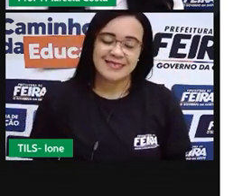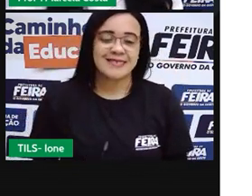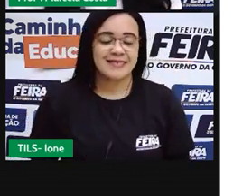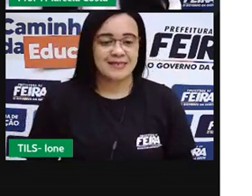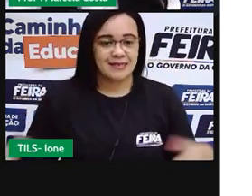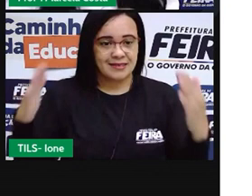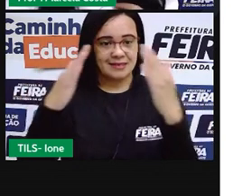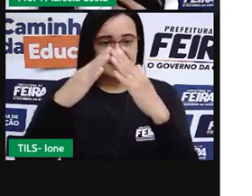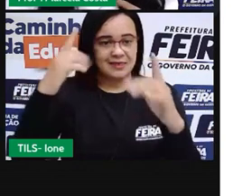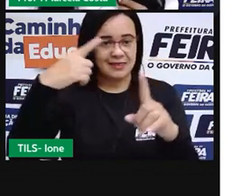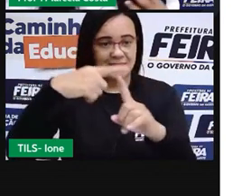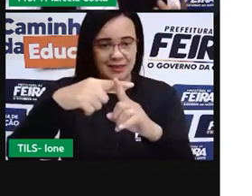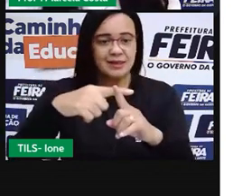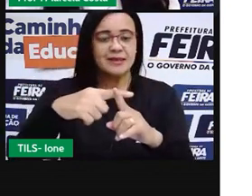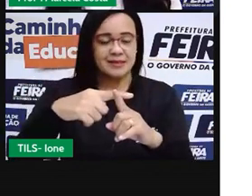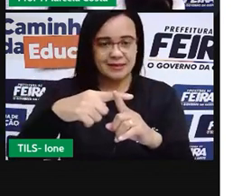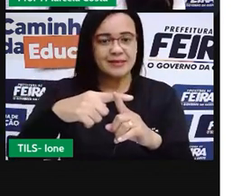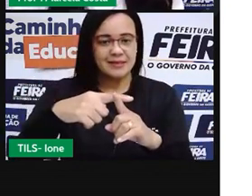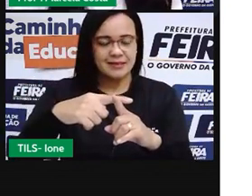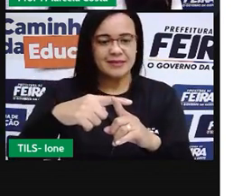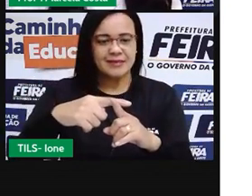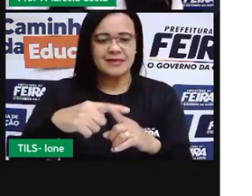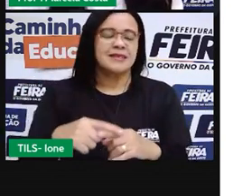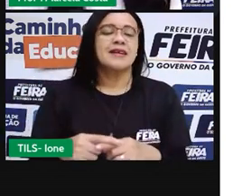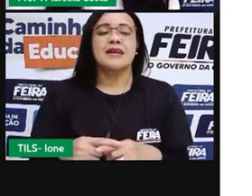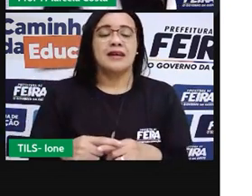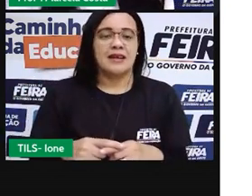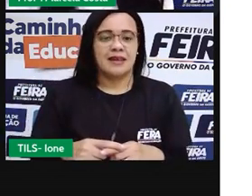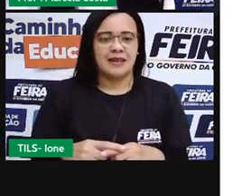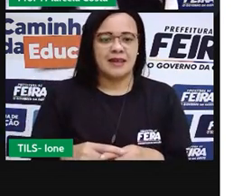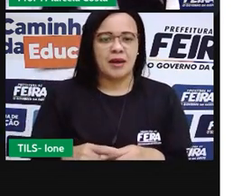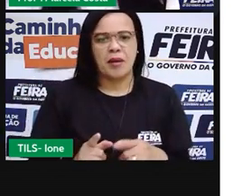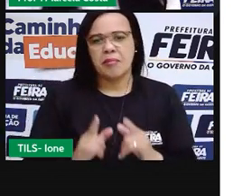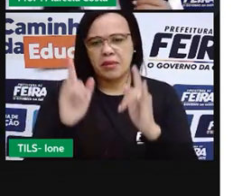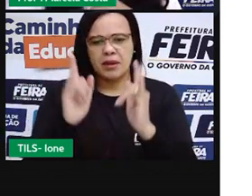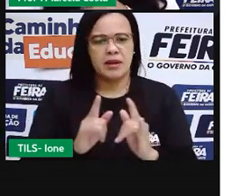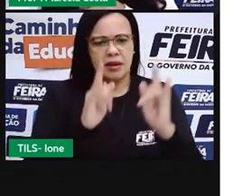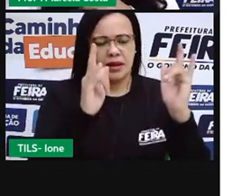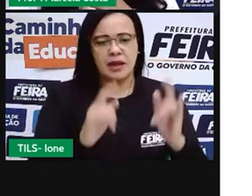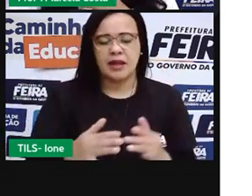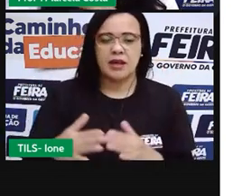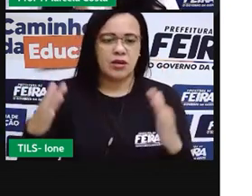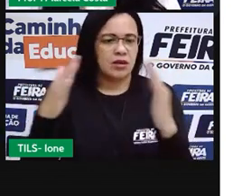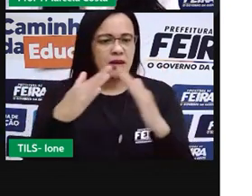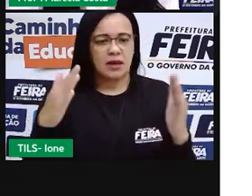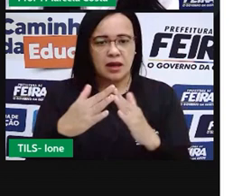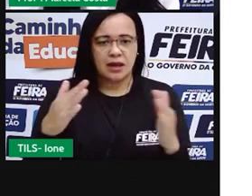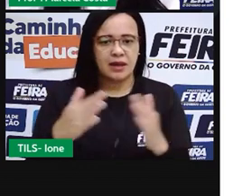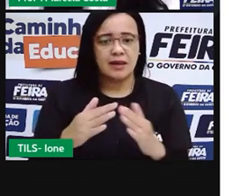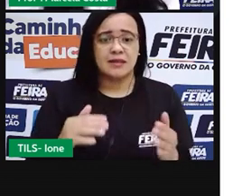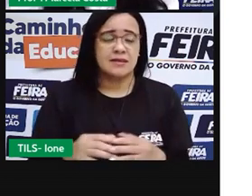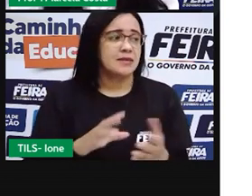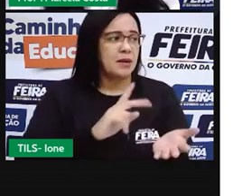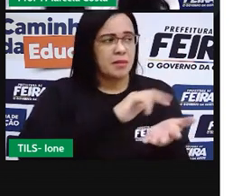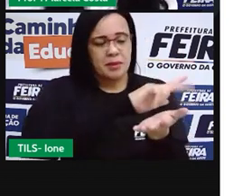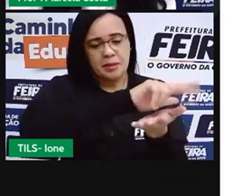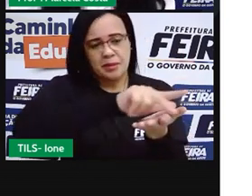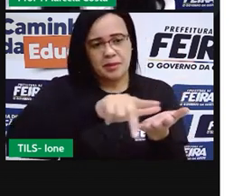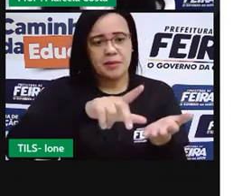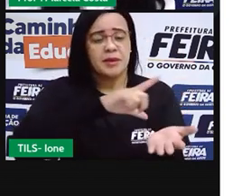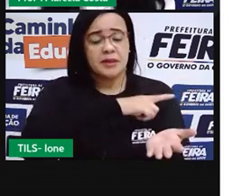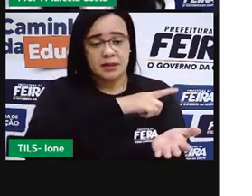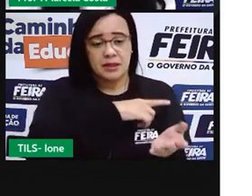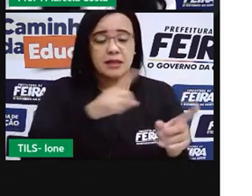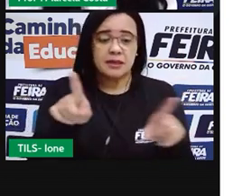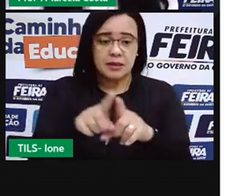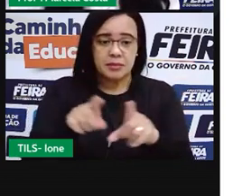igreja, de cada monumento arquitetônico aqui da nossa cidade e também de outras regiões que você encontra aqui nesse